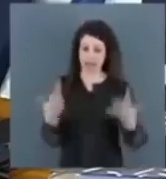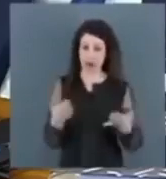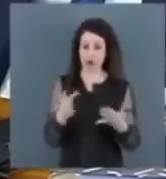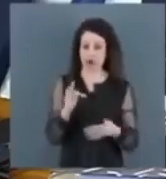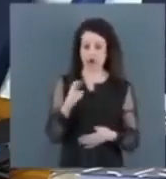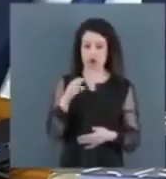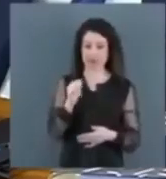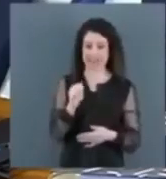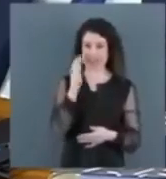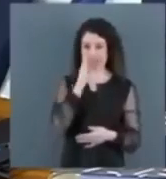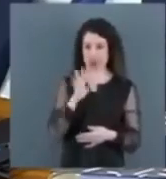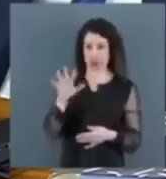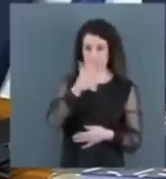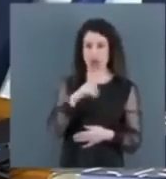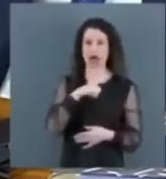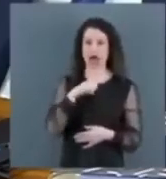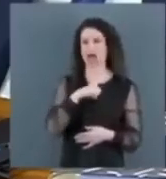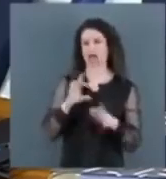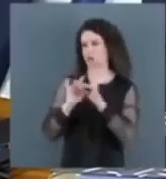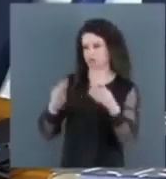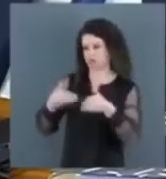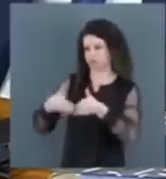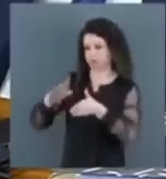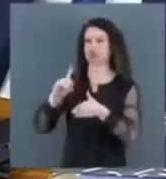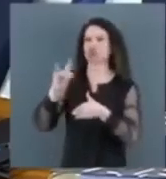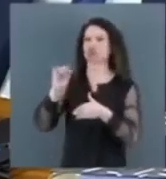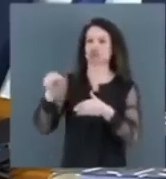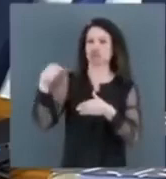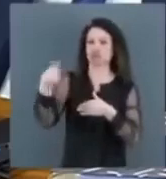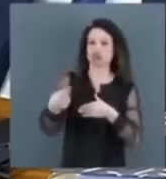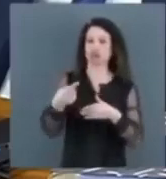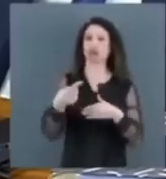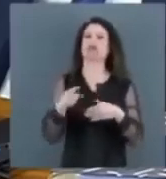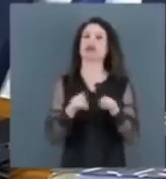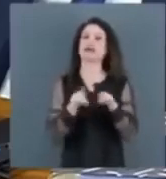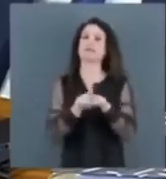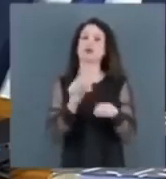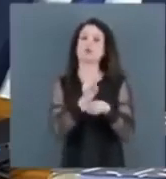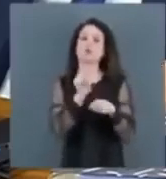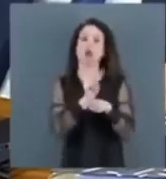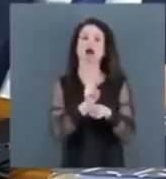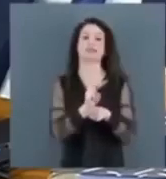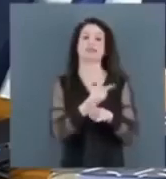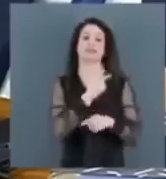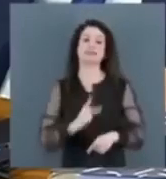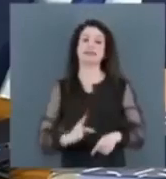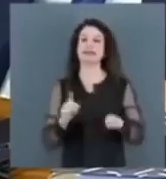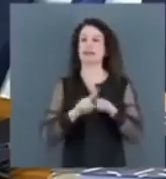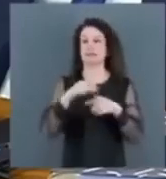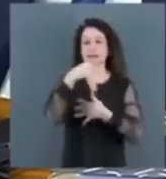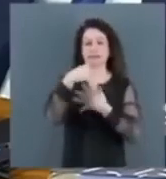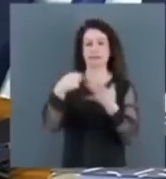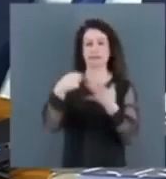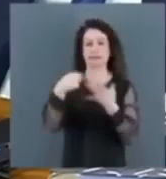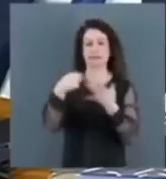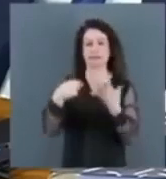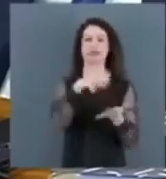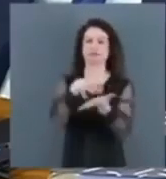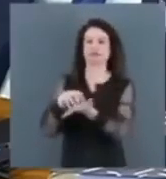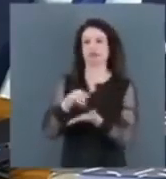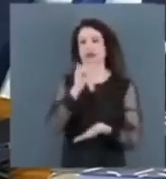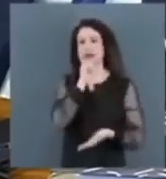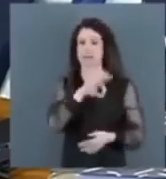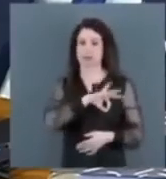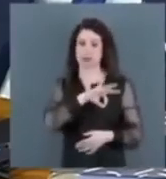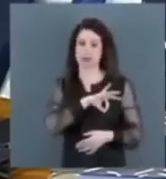dispensada no dia anterior, como também a Guarda Presidencial e todas as outras unidades, como a Polícia de Choque, do DF,